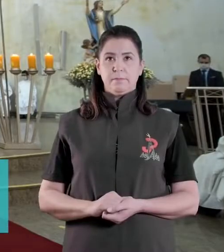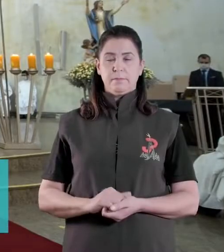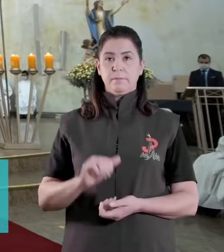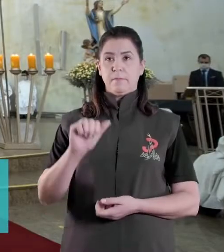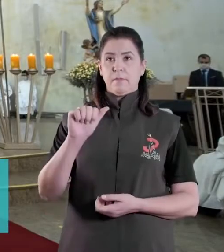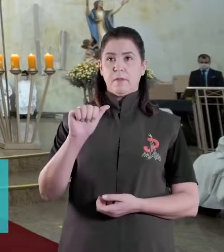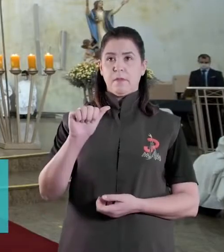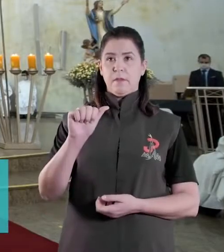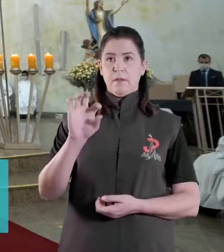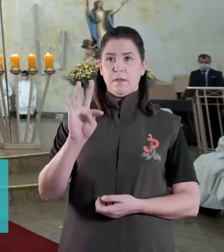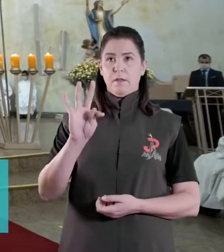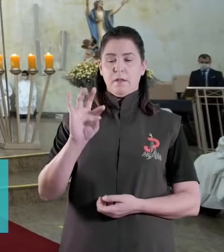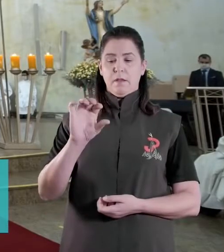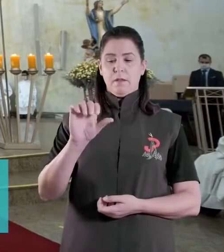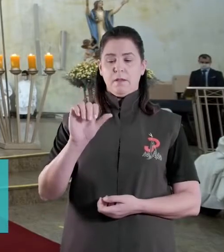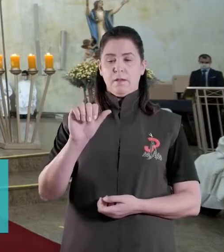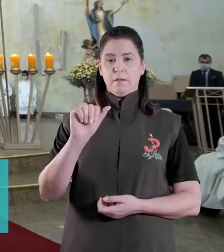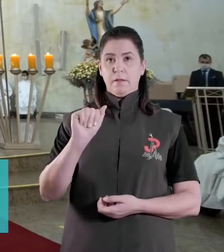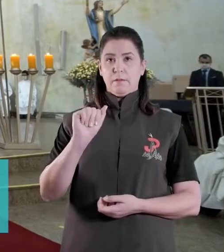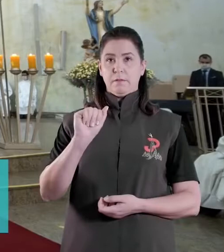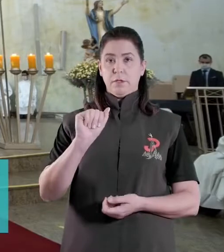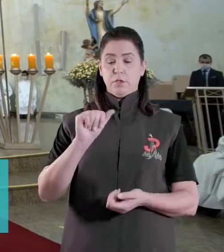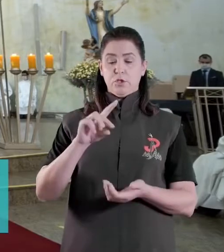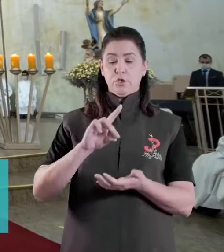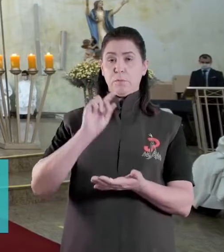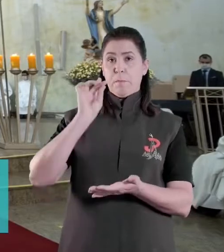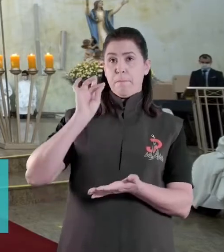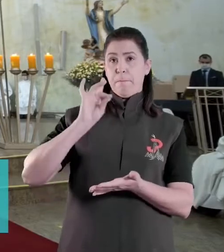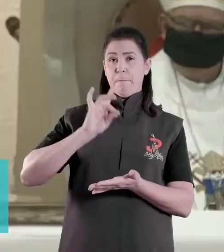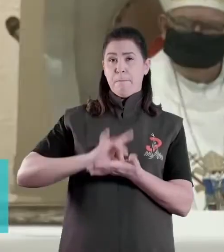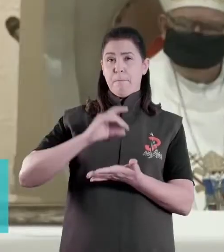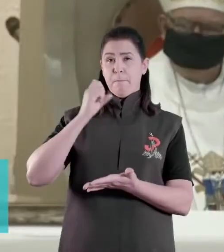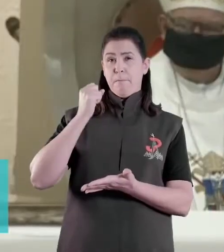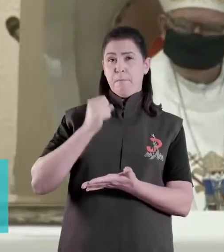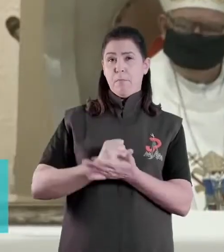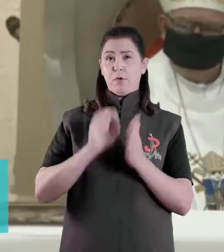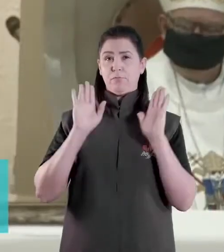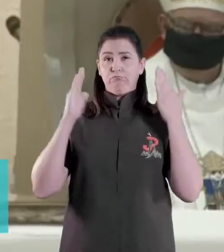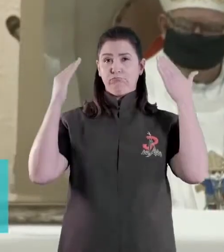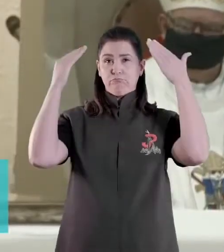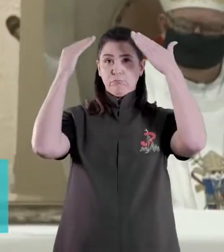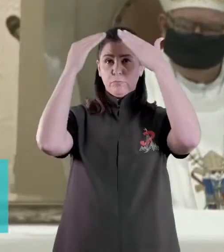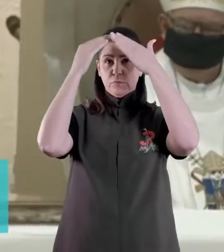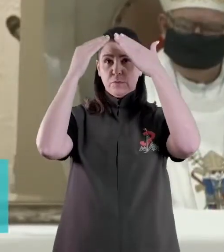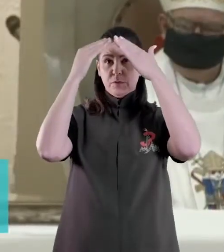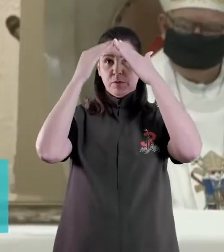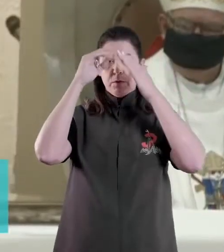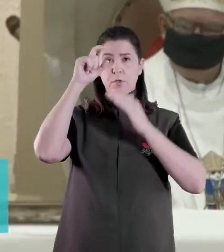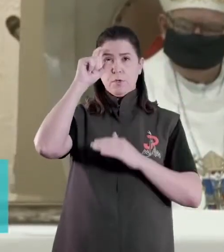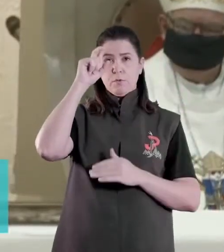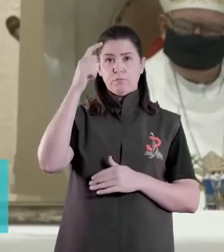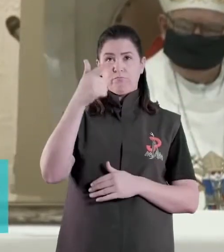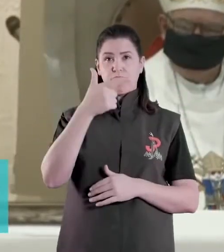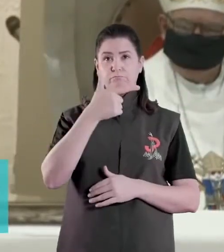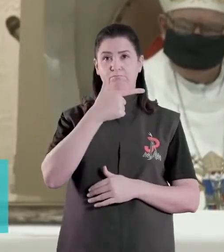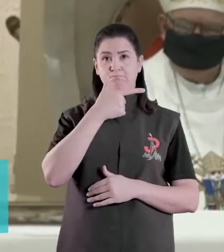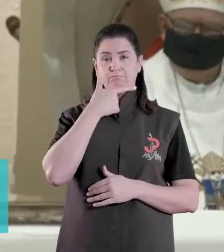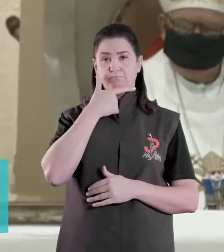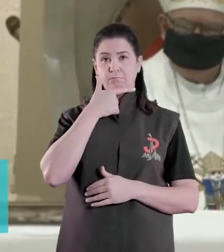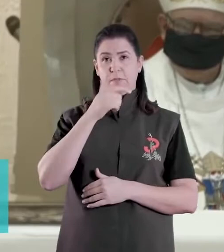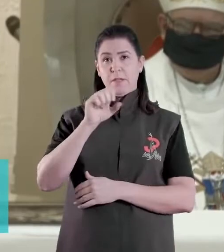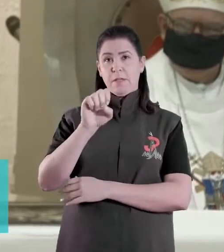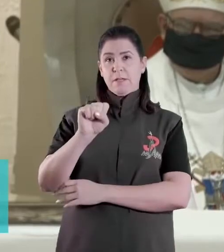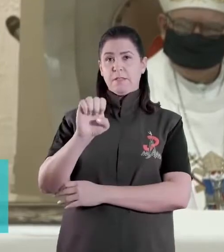Ata de posse canônica do Excelentíssimo e Reverendíssimo Senhor Dom Frei Severino